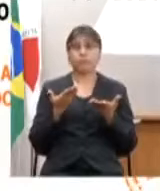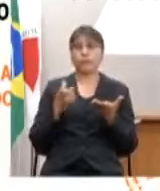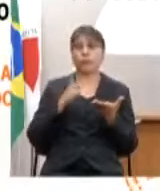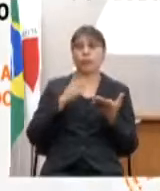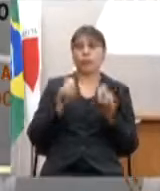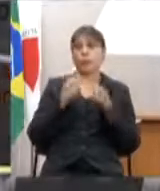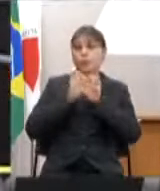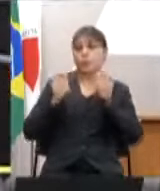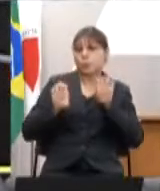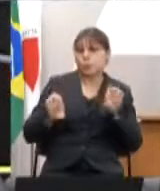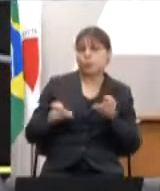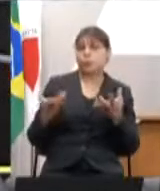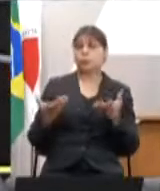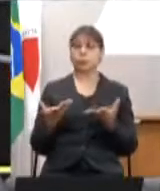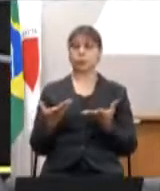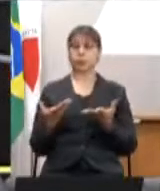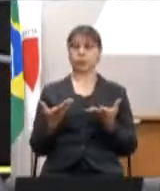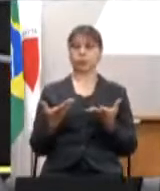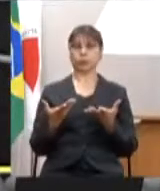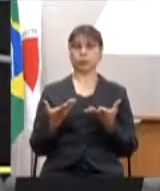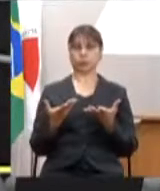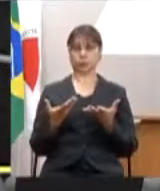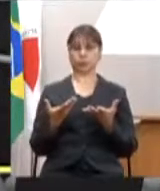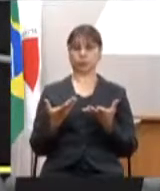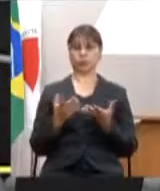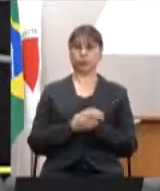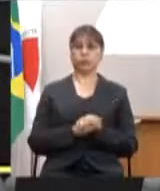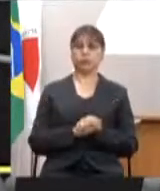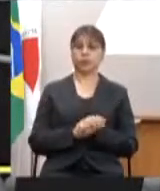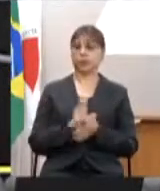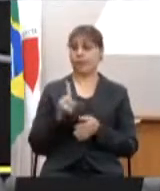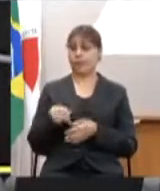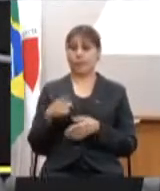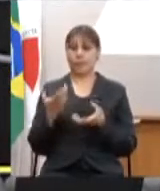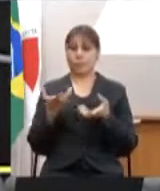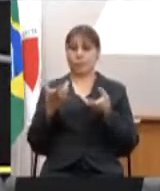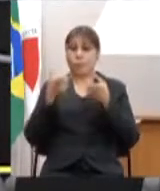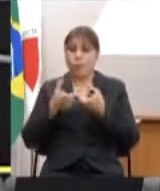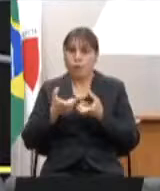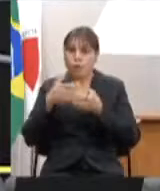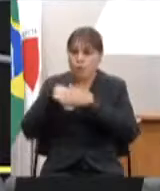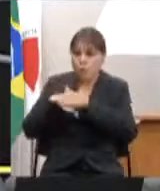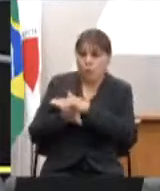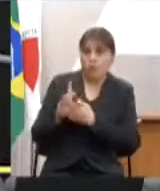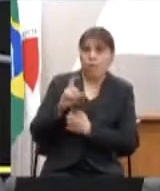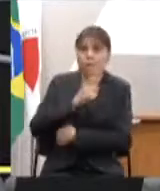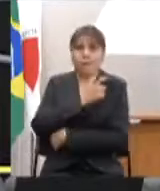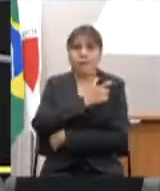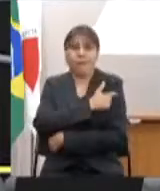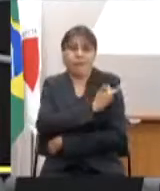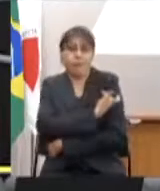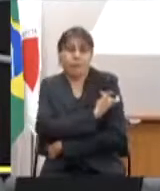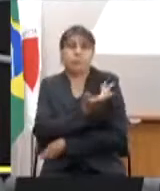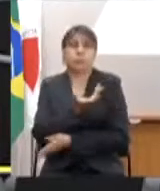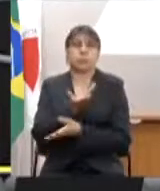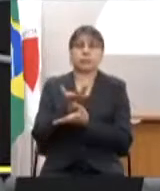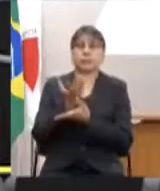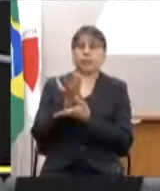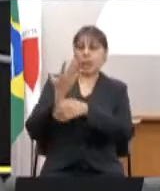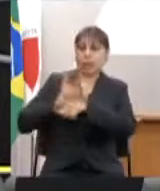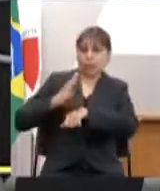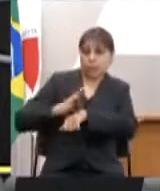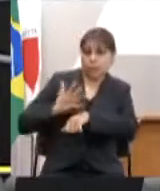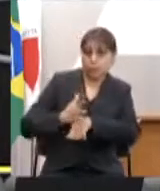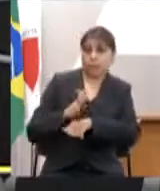estruturação da rede, a estruturação da rede de frios, a forma de distribuição da vacina, o treinamento das equipes